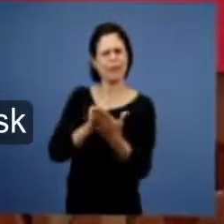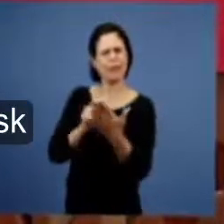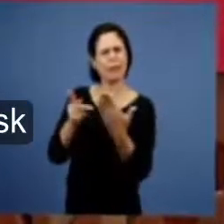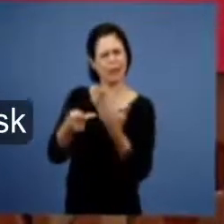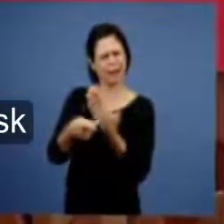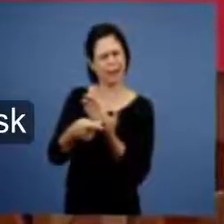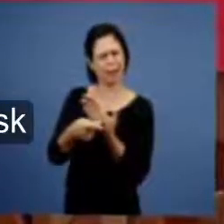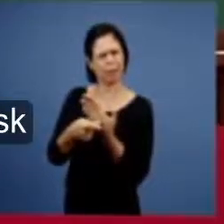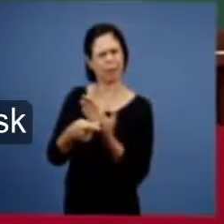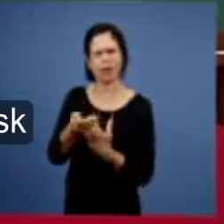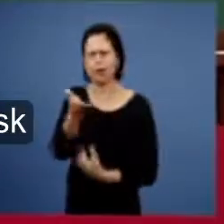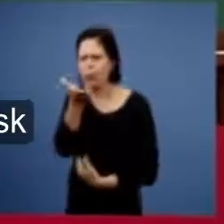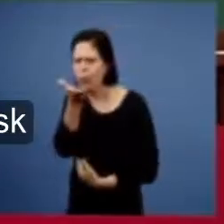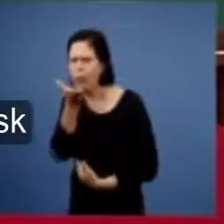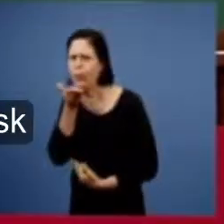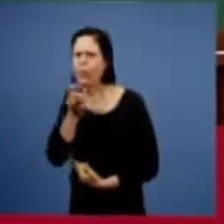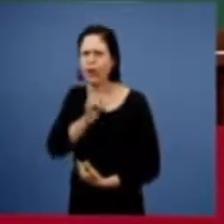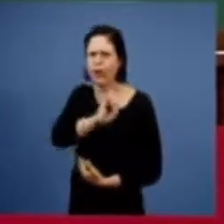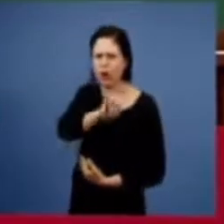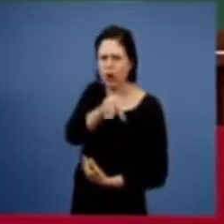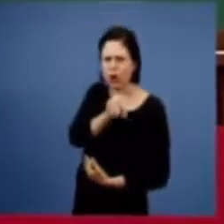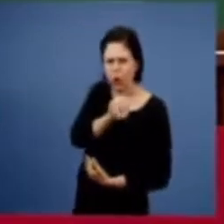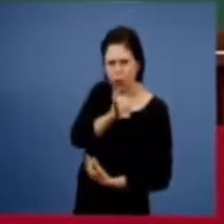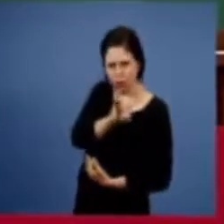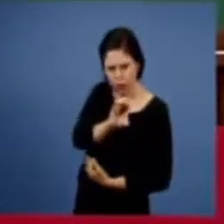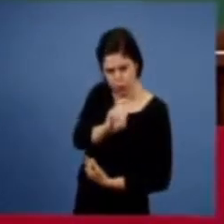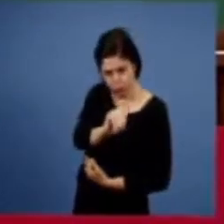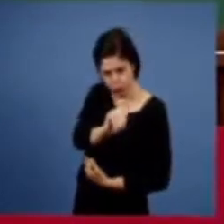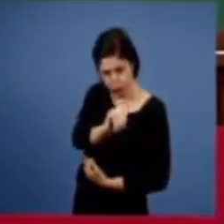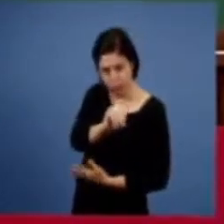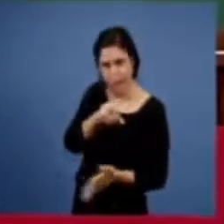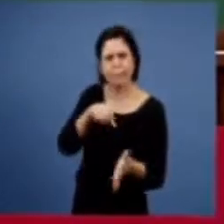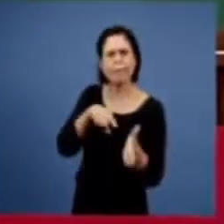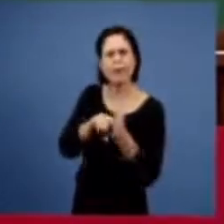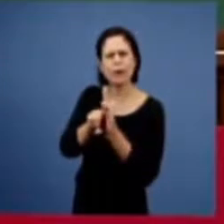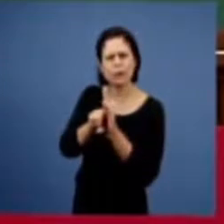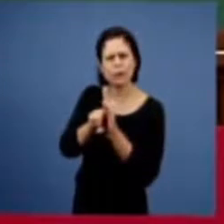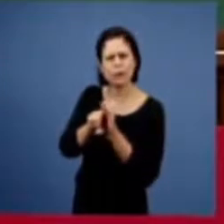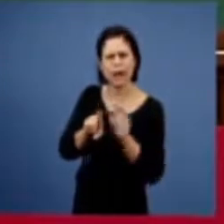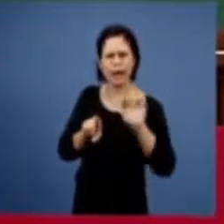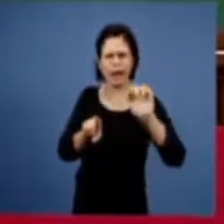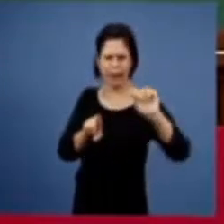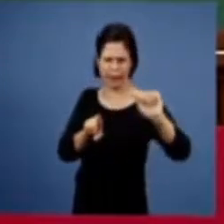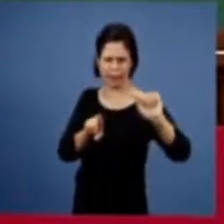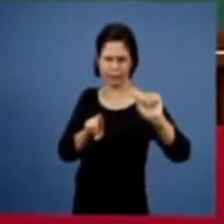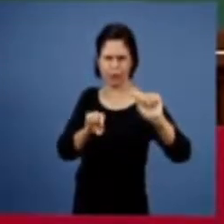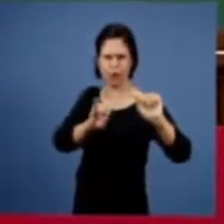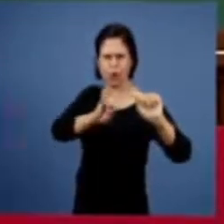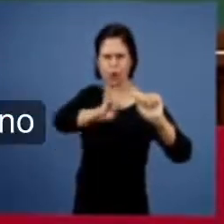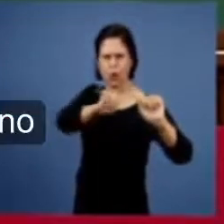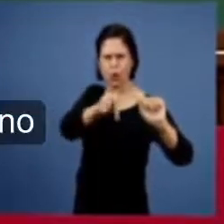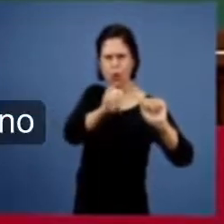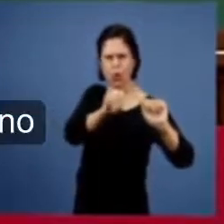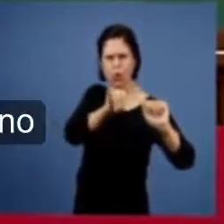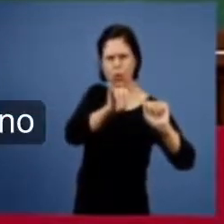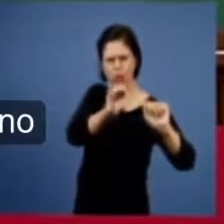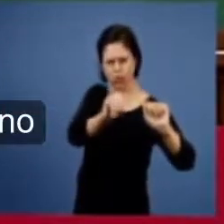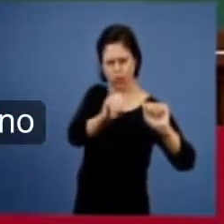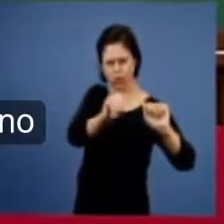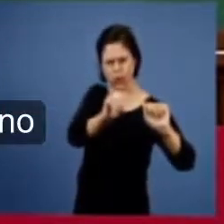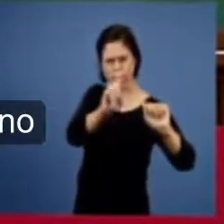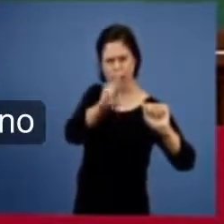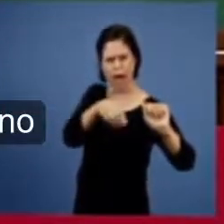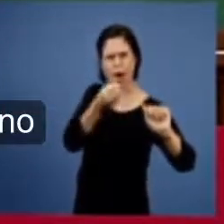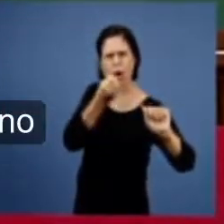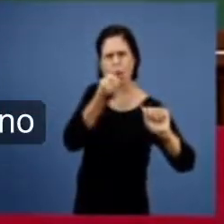trigo e do joio, pergunta-se, então vem a pergunta A, que é, o joio plantado é a